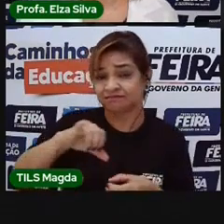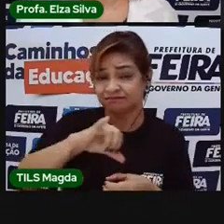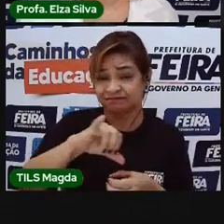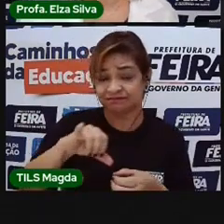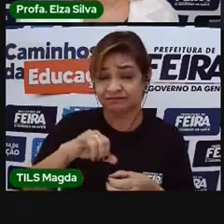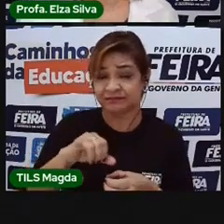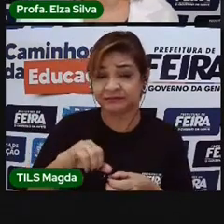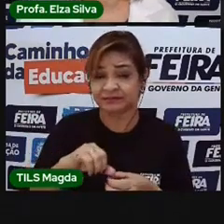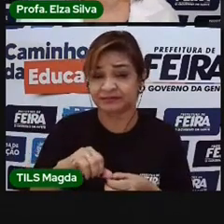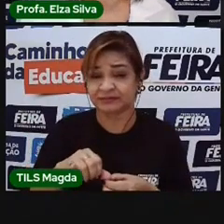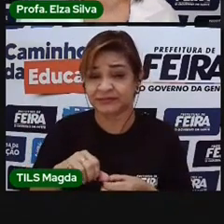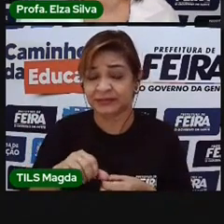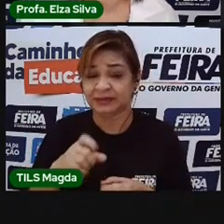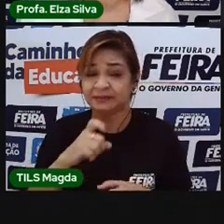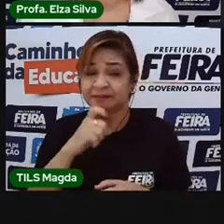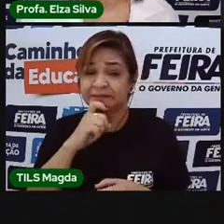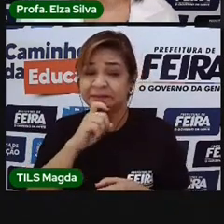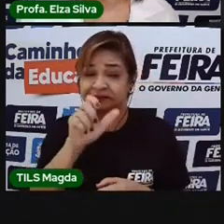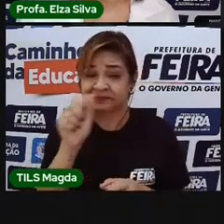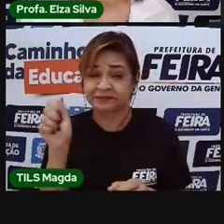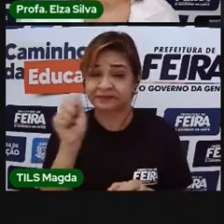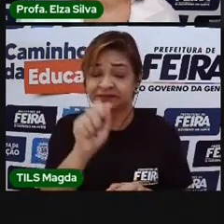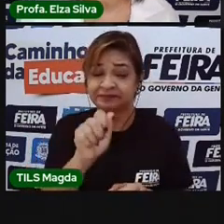o freezer está desligado.